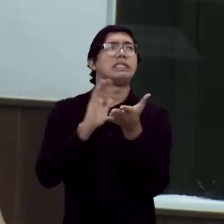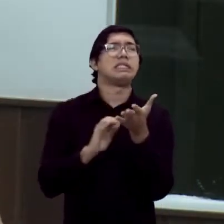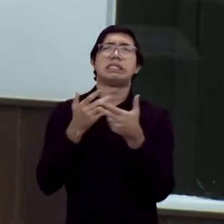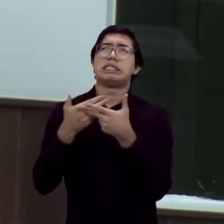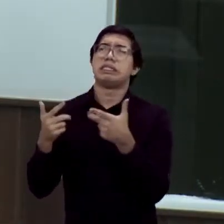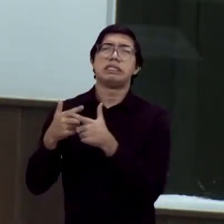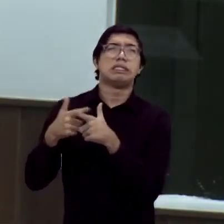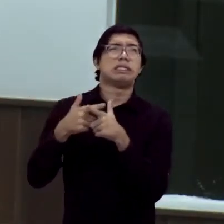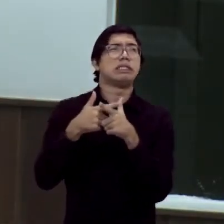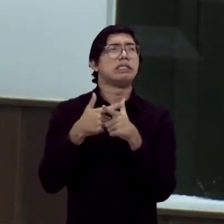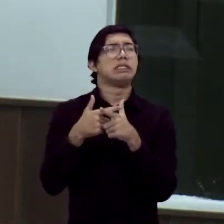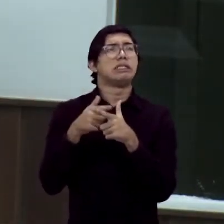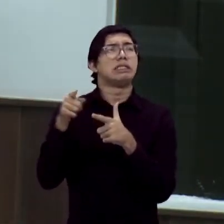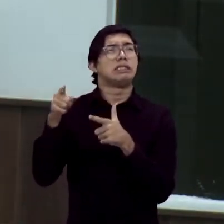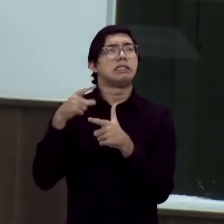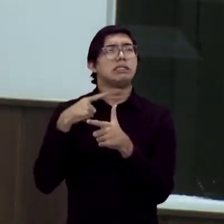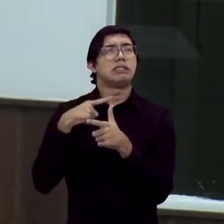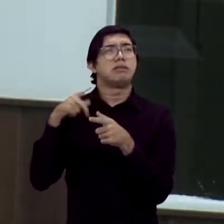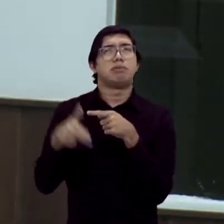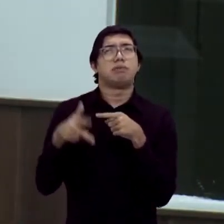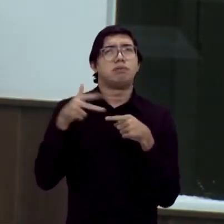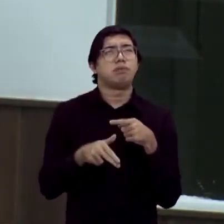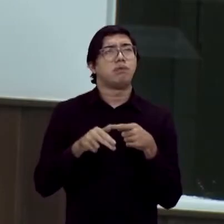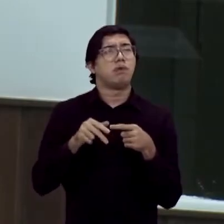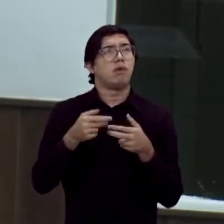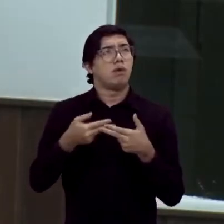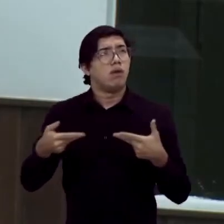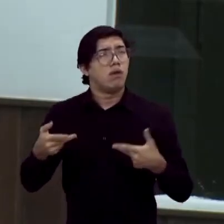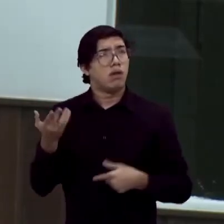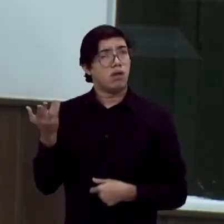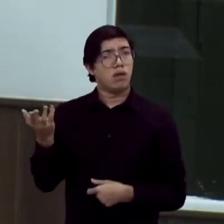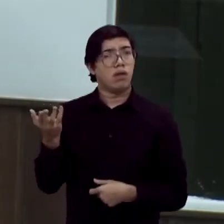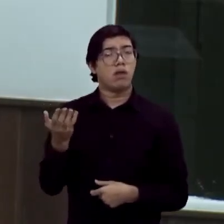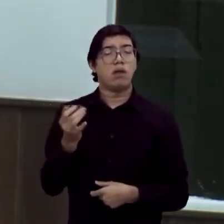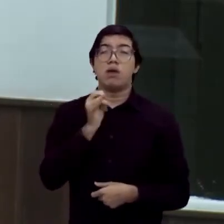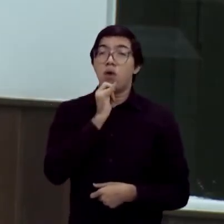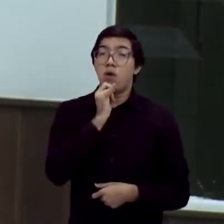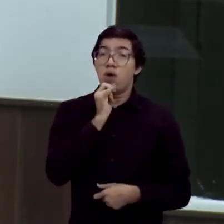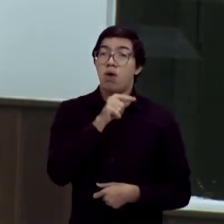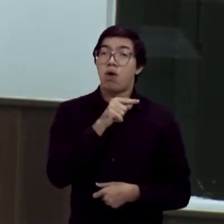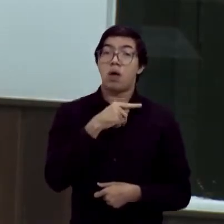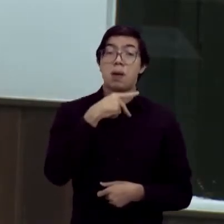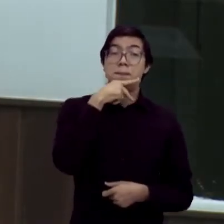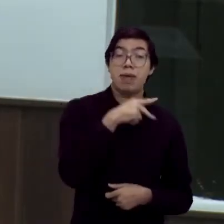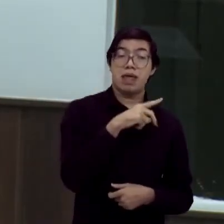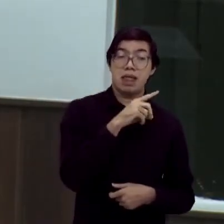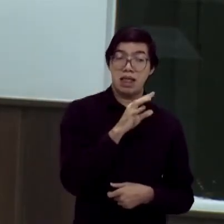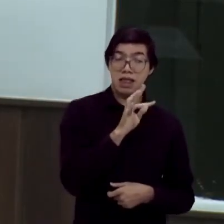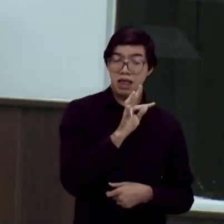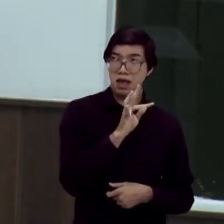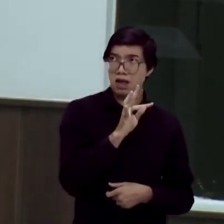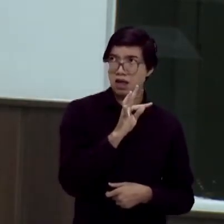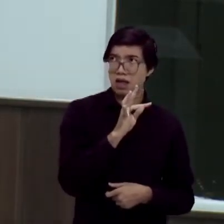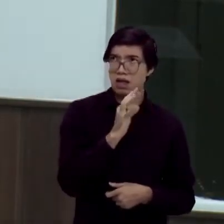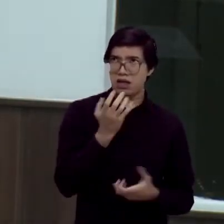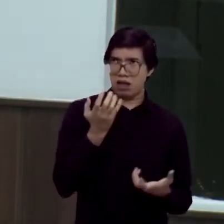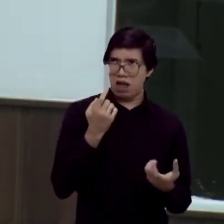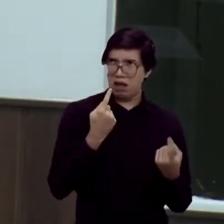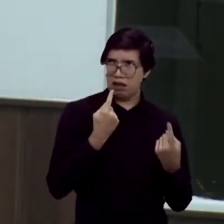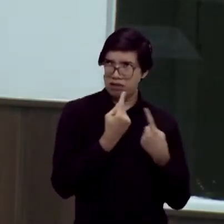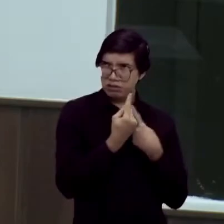precisando de diálogo? Diálogo dentro do PDT para chegar a consenso de quê, amigo? Esse diálogo era para o que aconteceu?